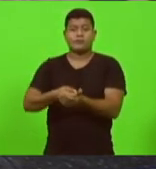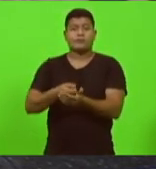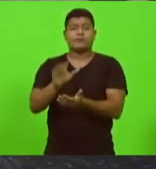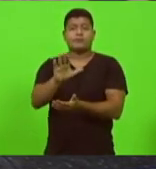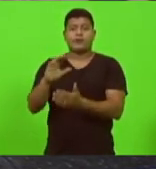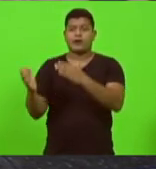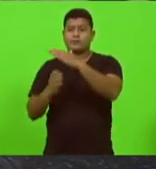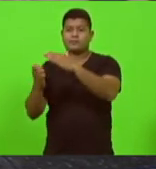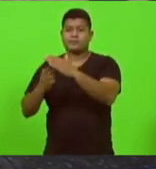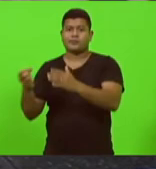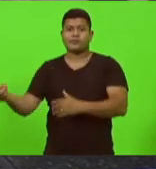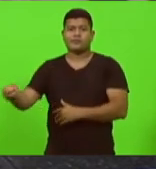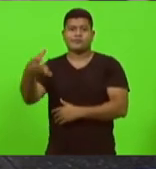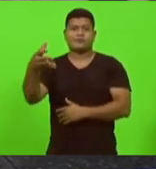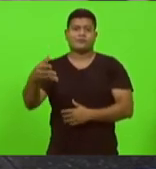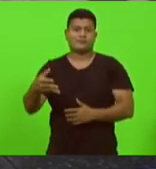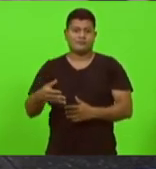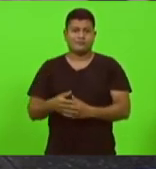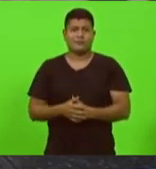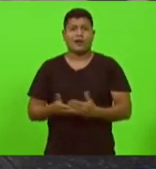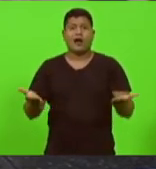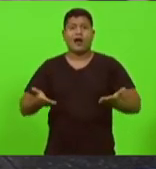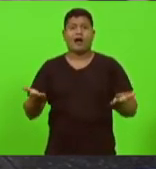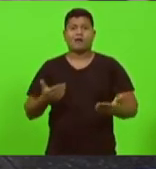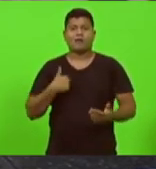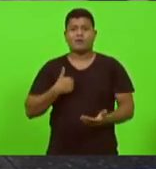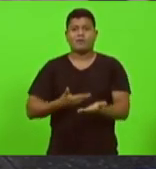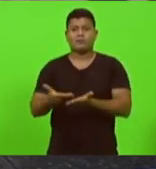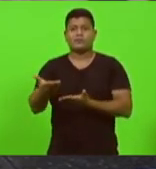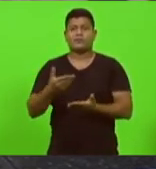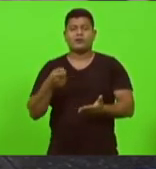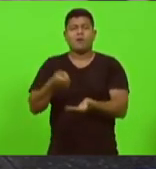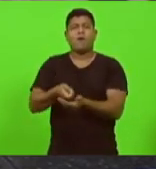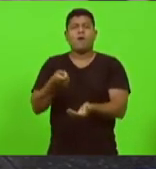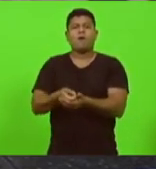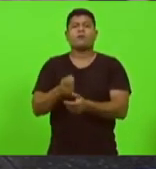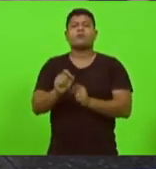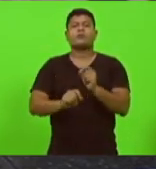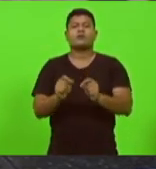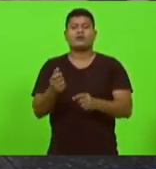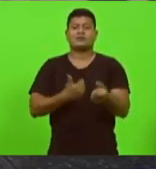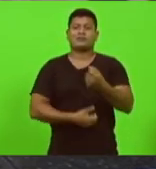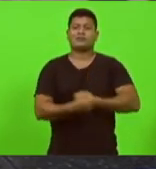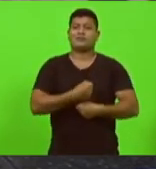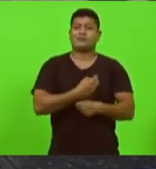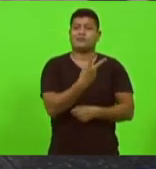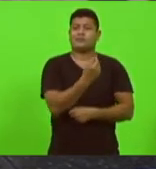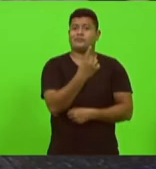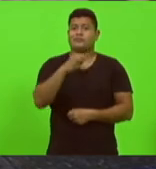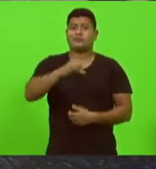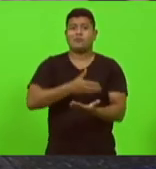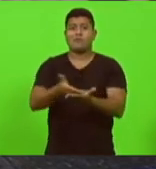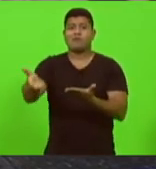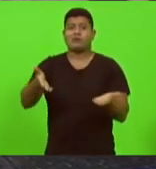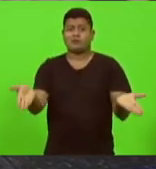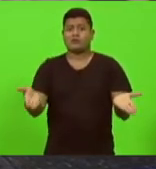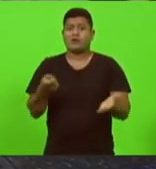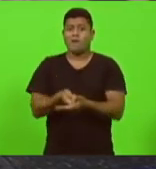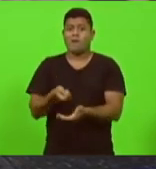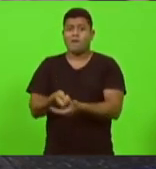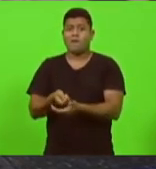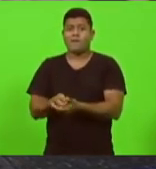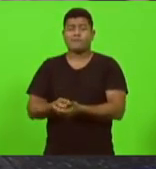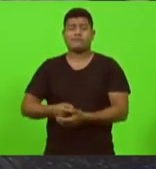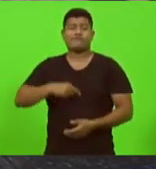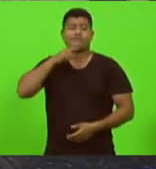que eu estou desde 2019 cobrando não consegui míseros 14 assinaturas para abrir uma CPI e a gente poder cobrar